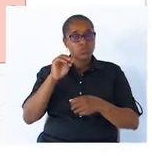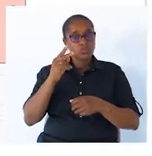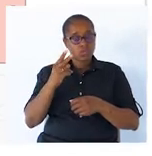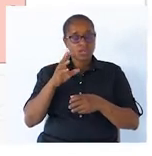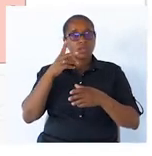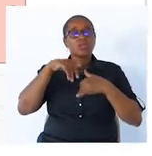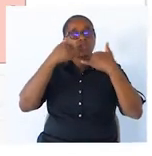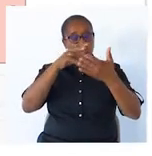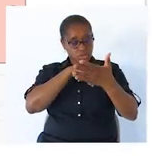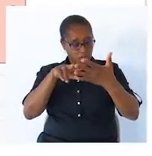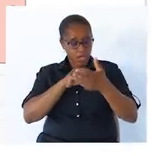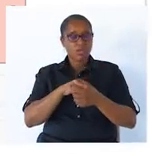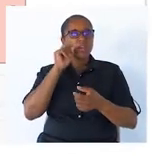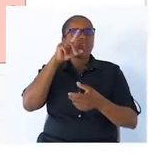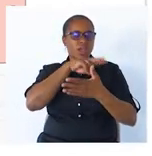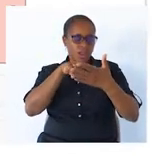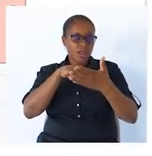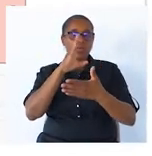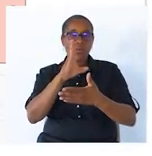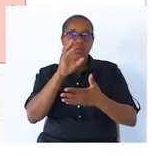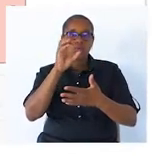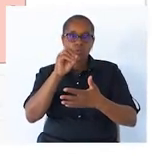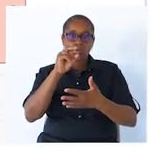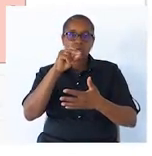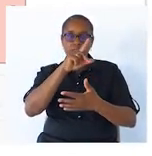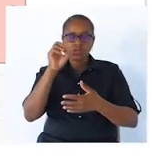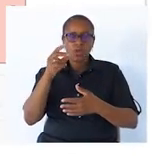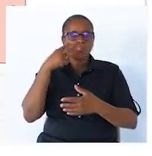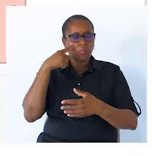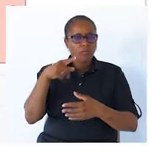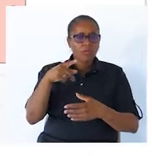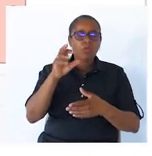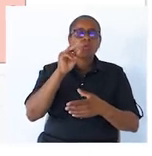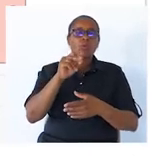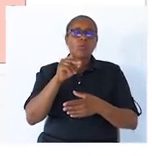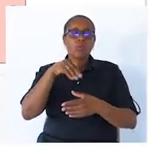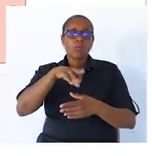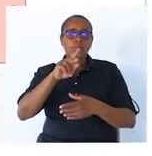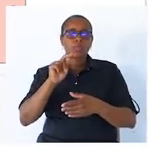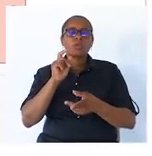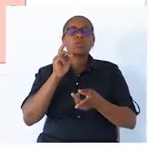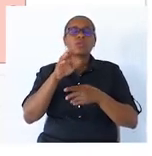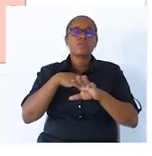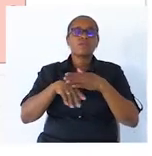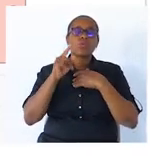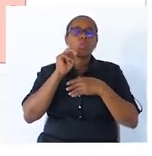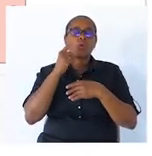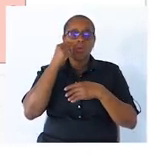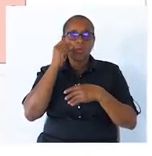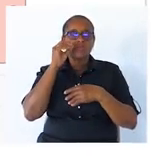Quem leu? O João. Agora, para encontrar o predicado, o que fez o João? Escreveu o e-mail.